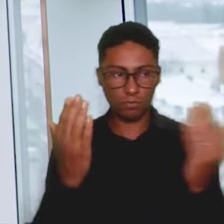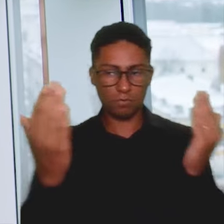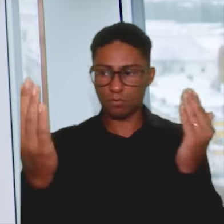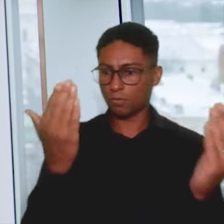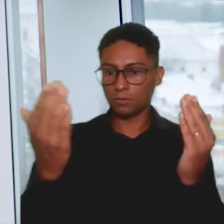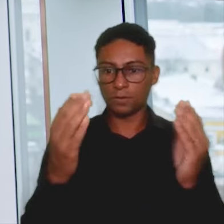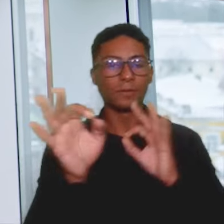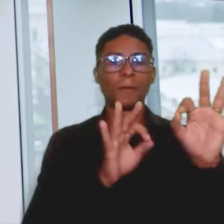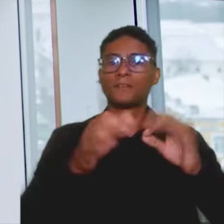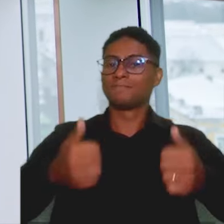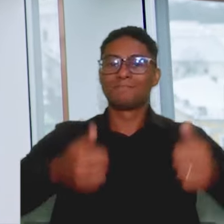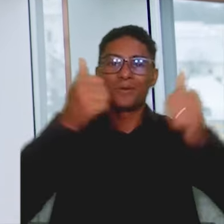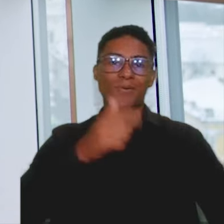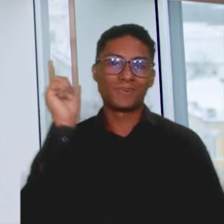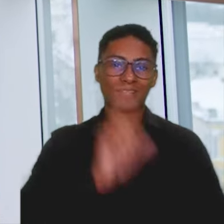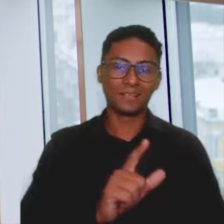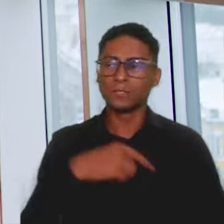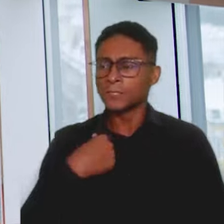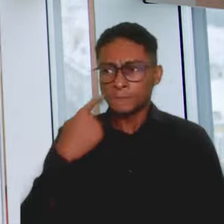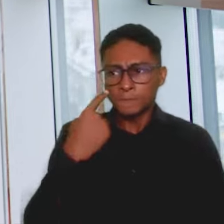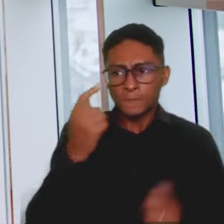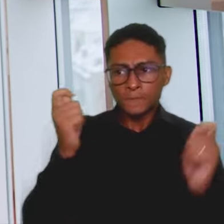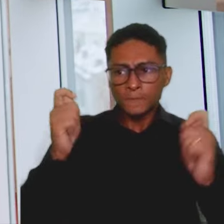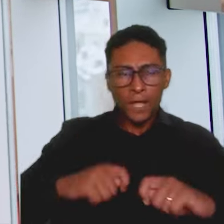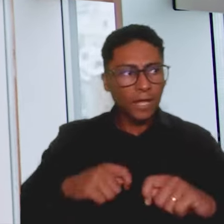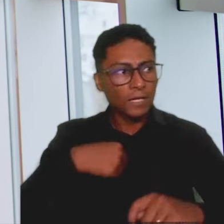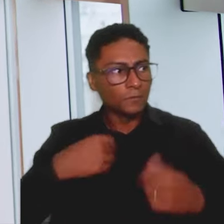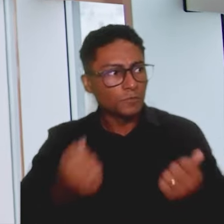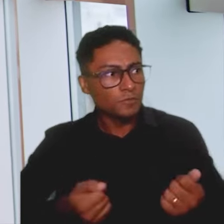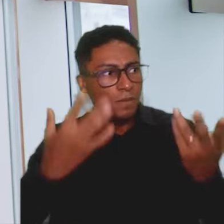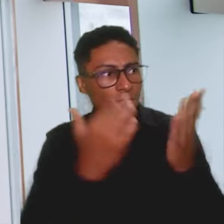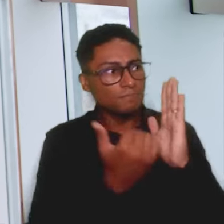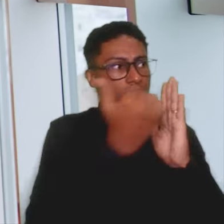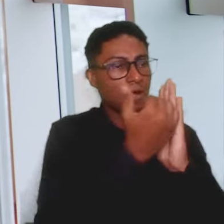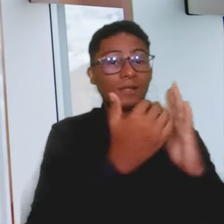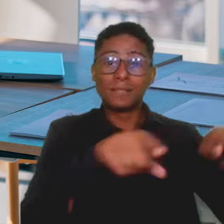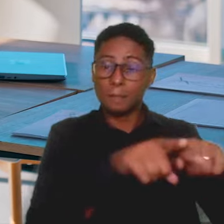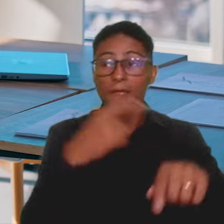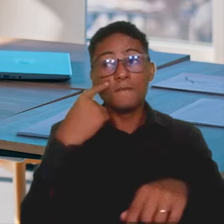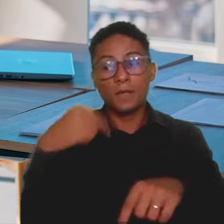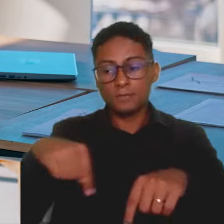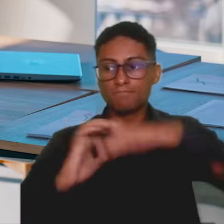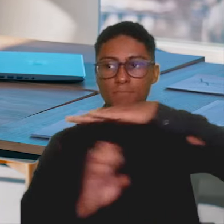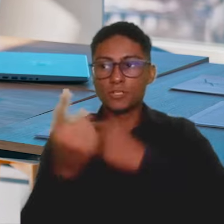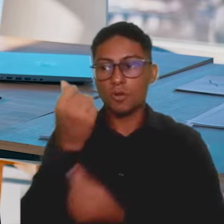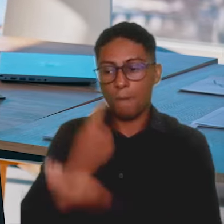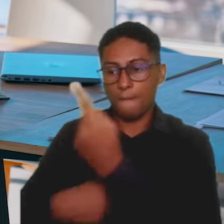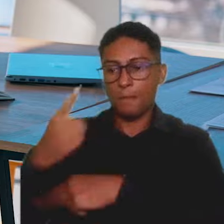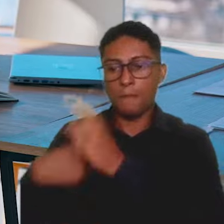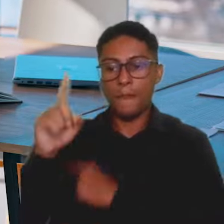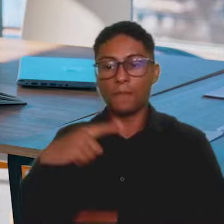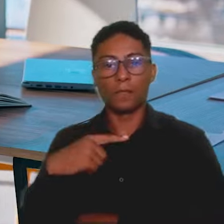planejar melhor. Eu começo a olhar que para que eu possa aumentar uma despesa, eu preciso olhar para a receita, e eu preciso aumentá-la